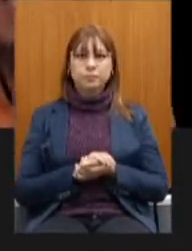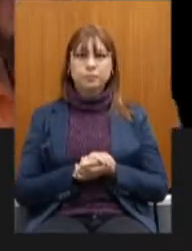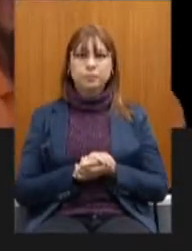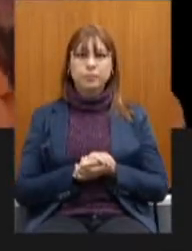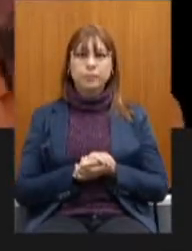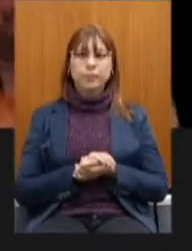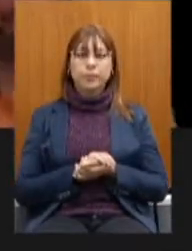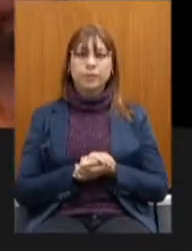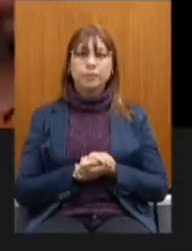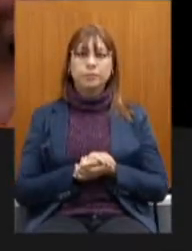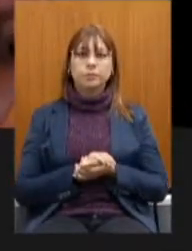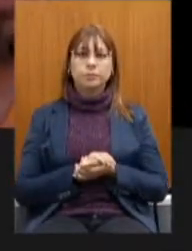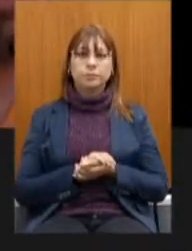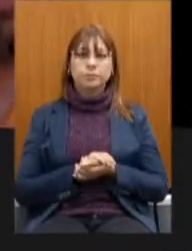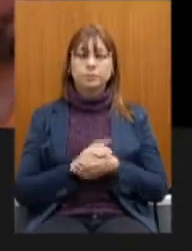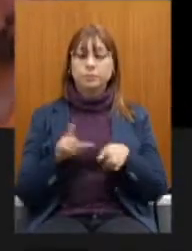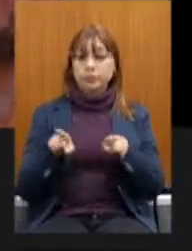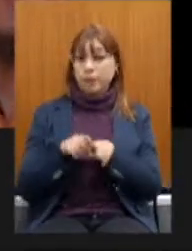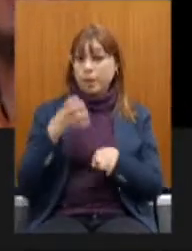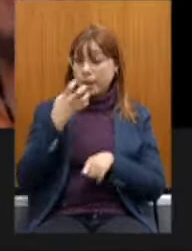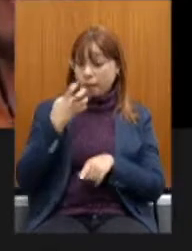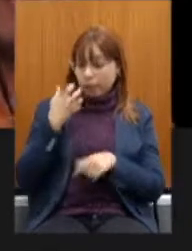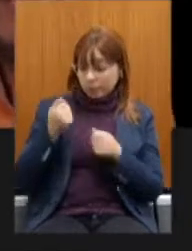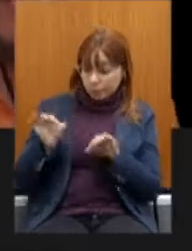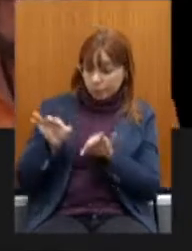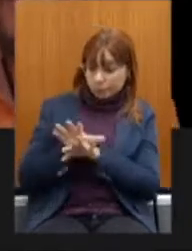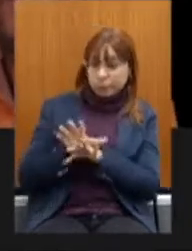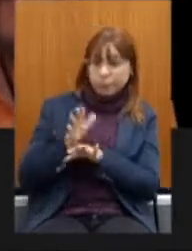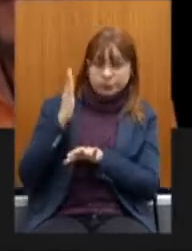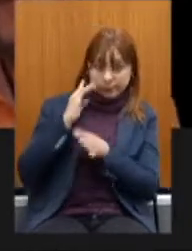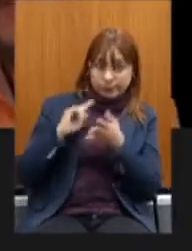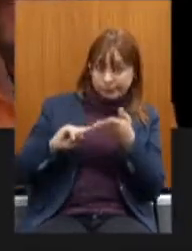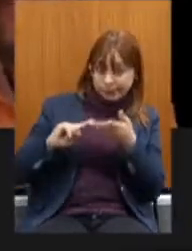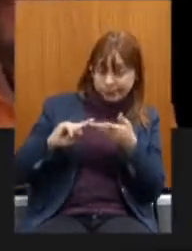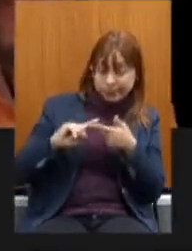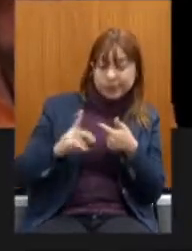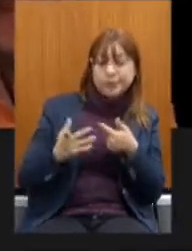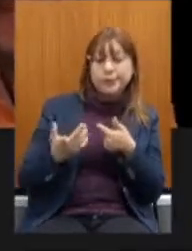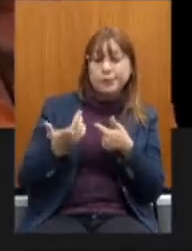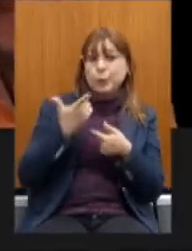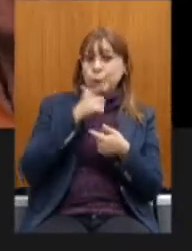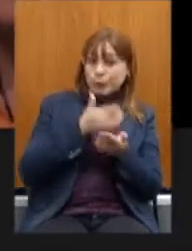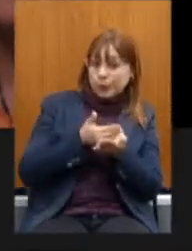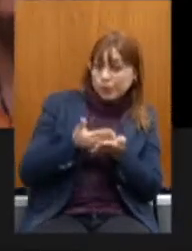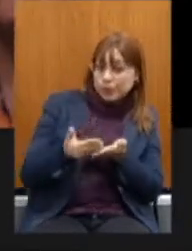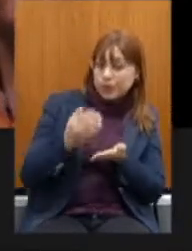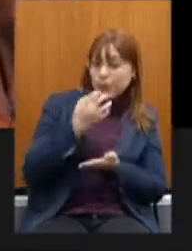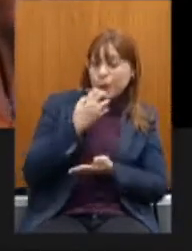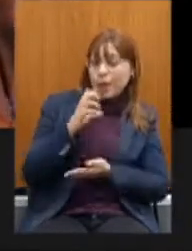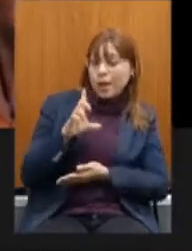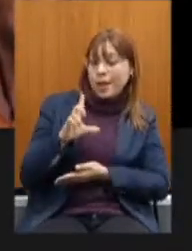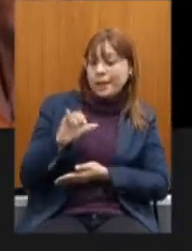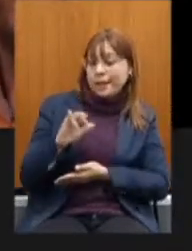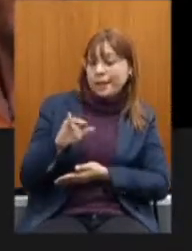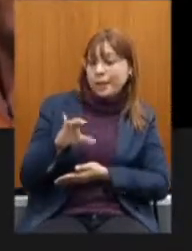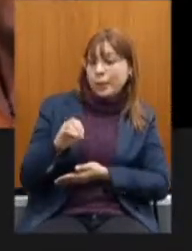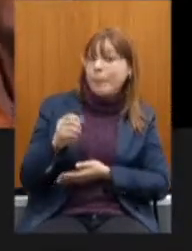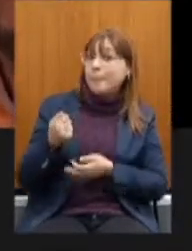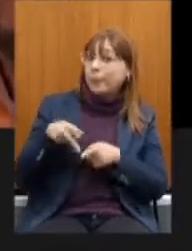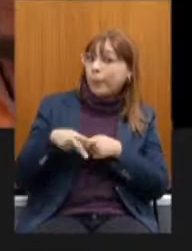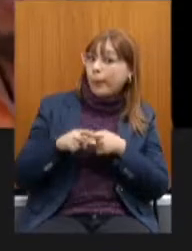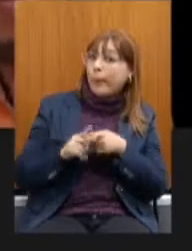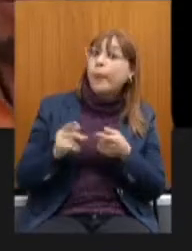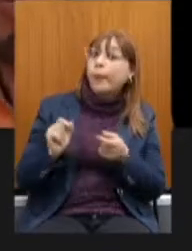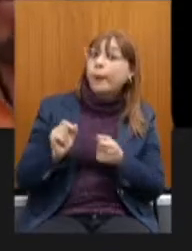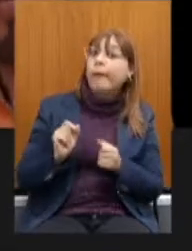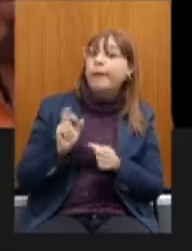Além de o cantor ter esses pré-requisitos para entrar no coral lírico, ele tem que fazer a sua manutenção. Então,